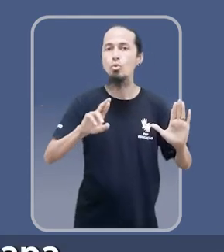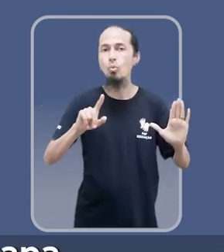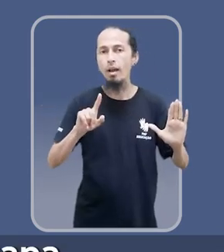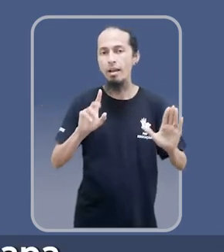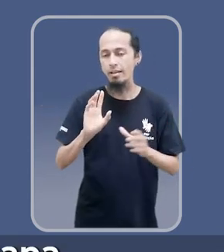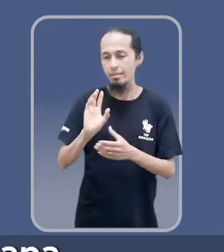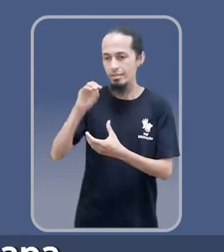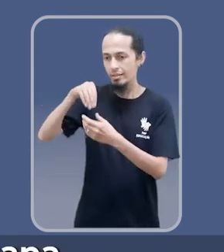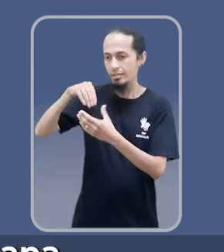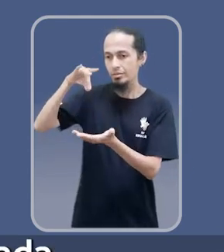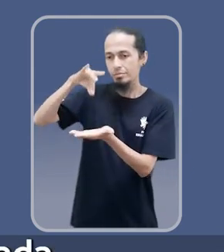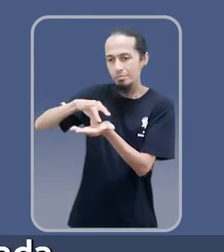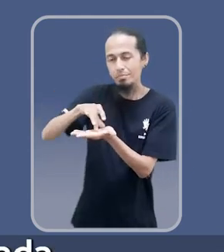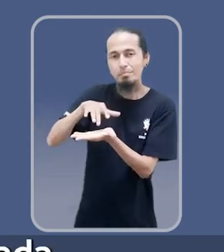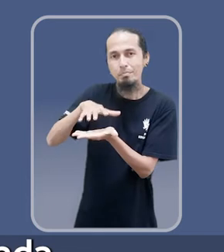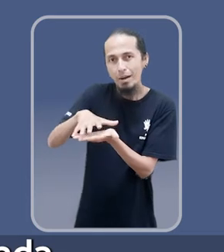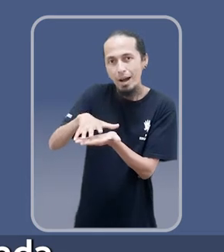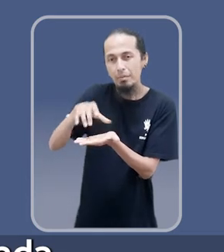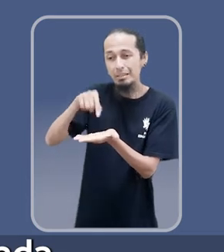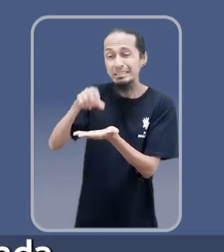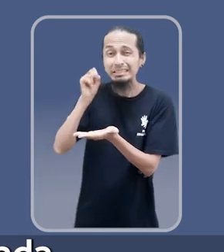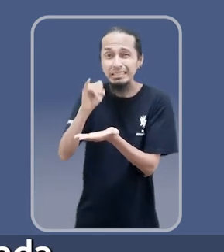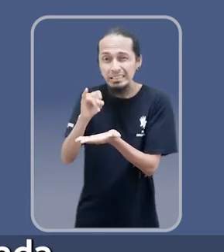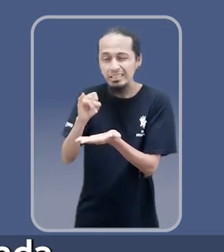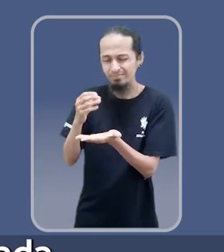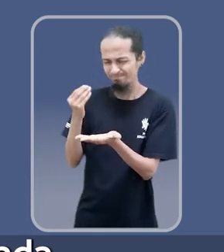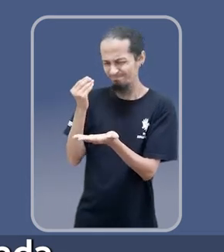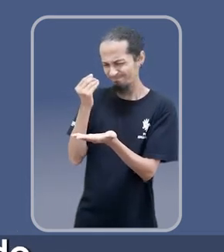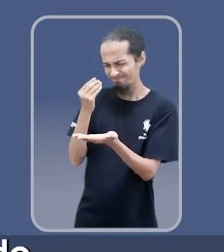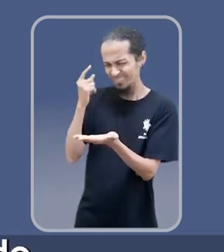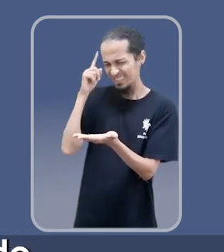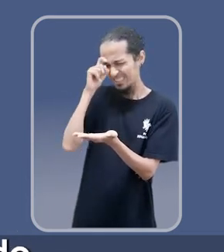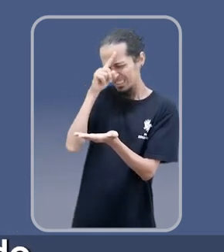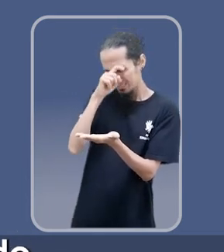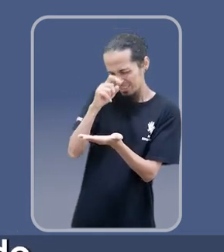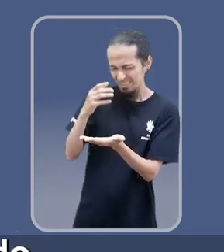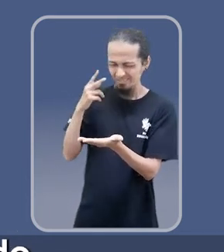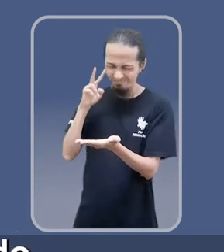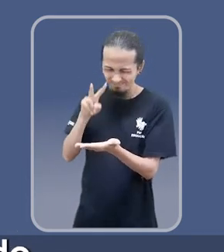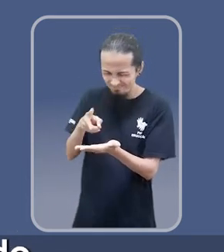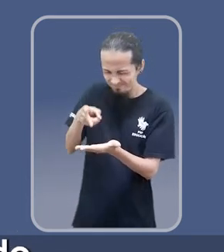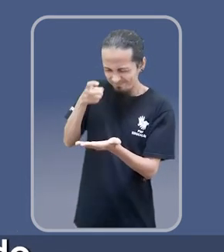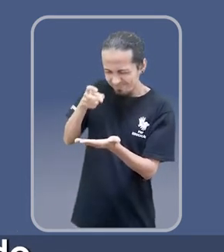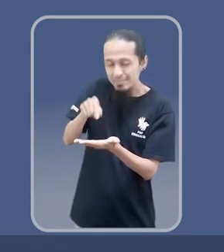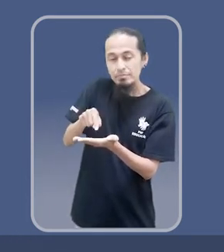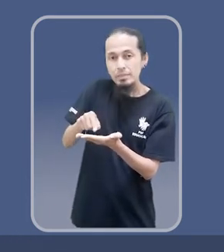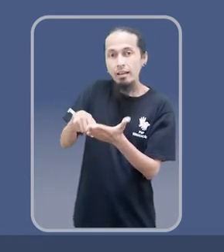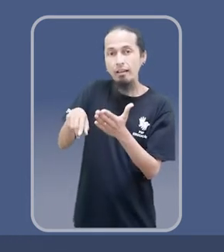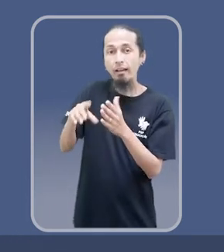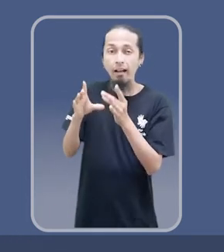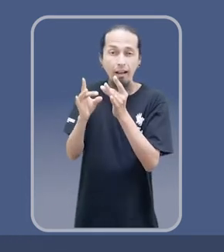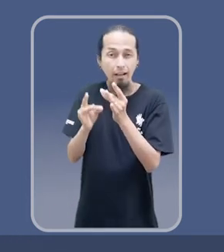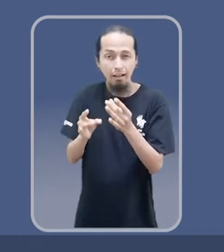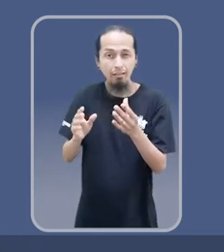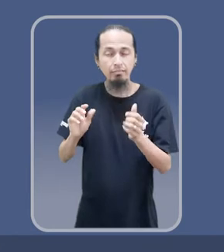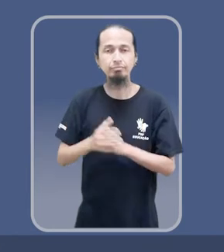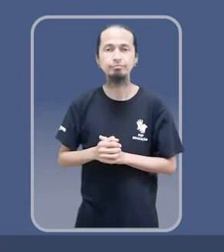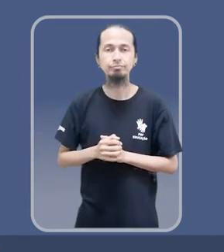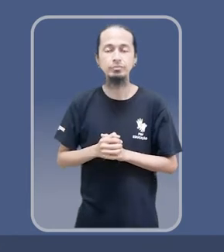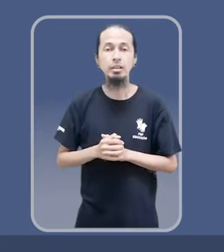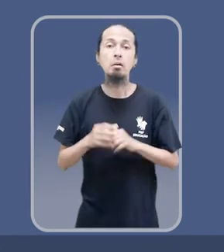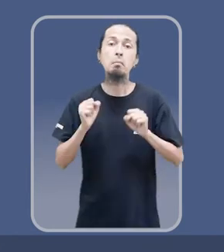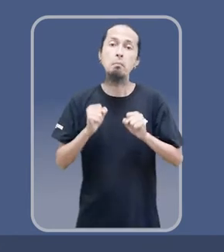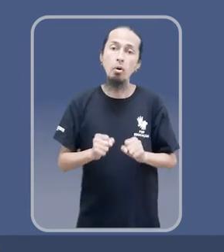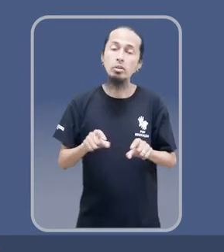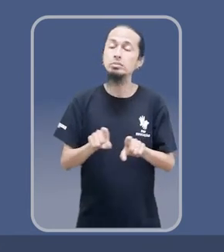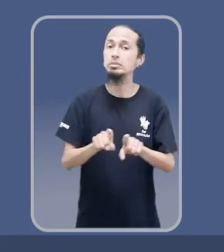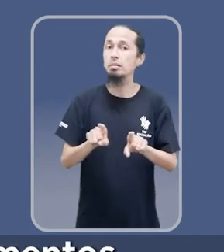vezes, numa interpretação do mapa que não tem uma qualidade adequada, não tem o detalhamento adequado. Veja que isso pode permitir